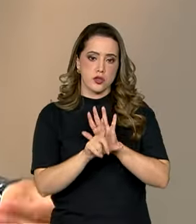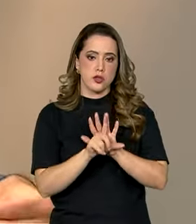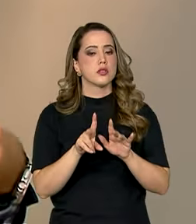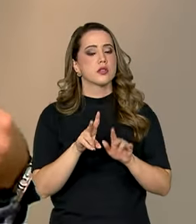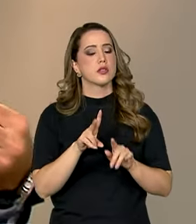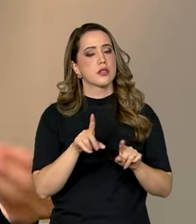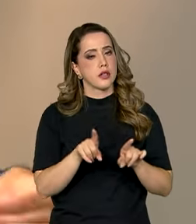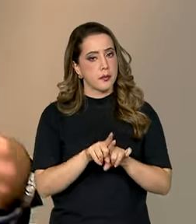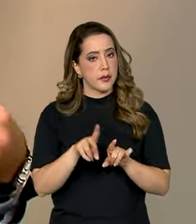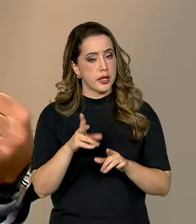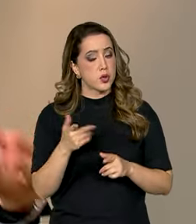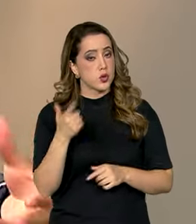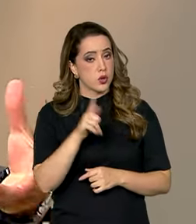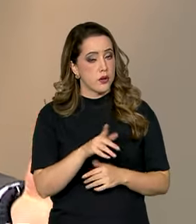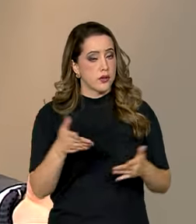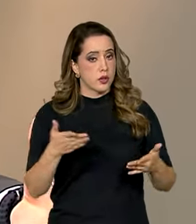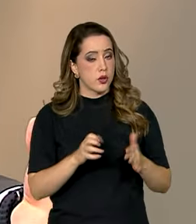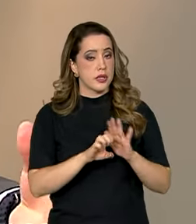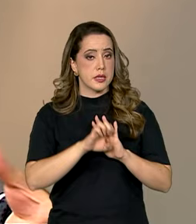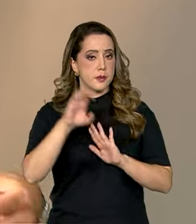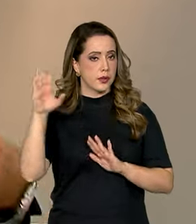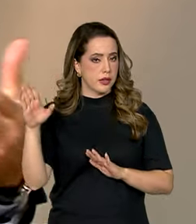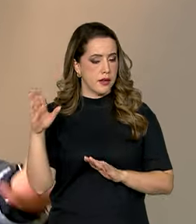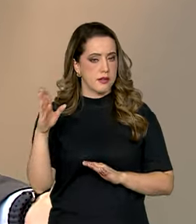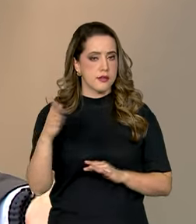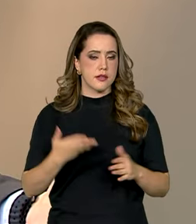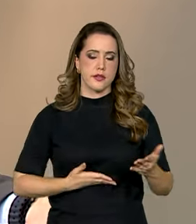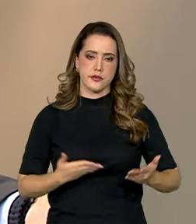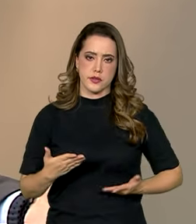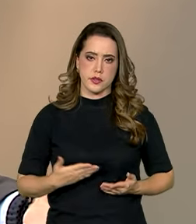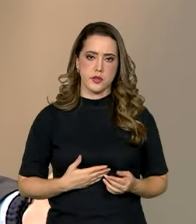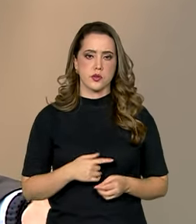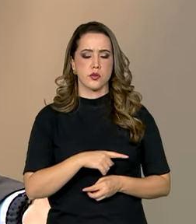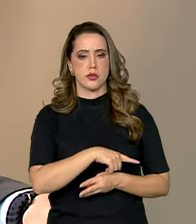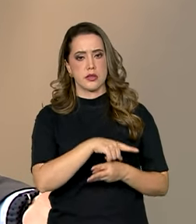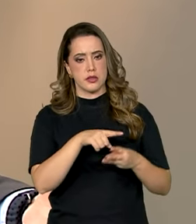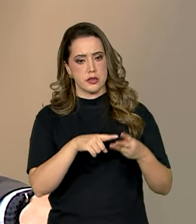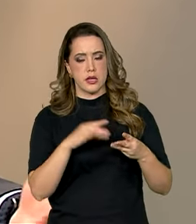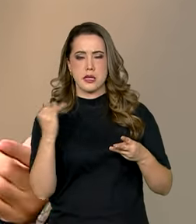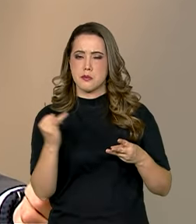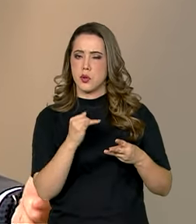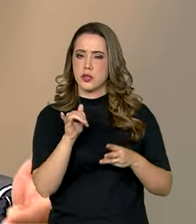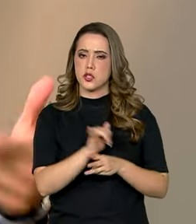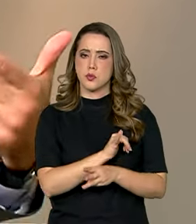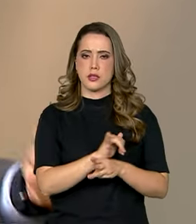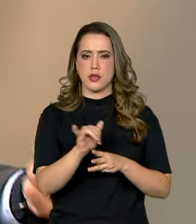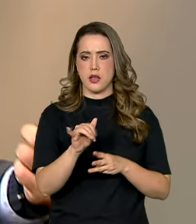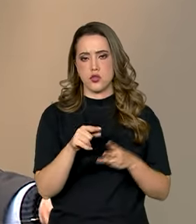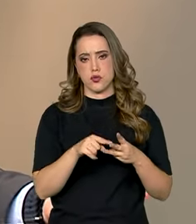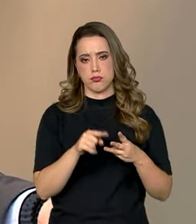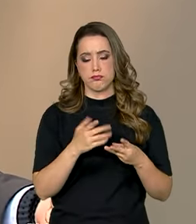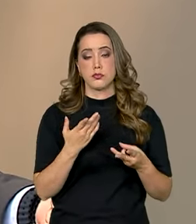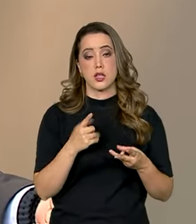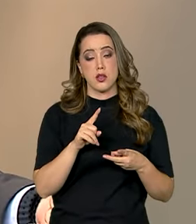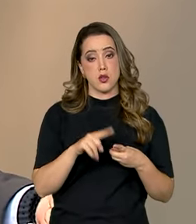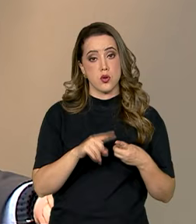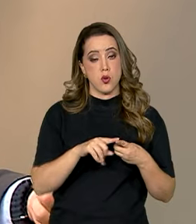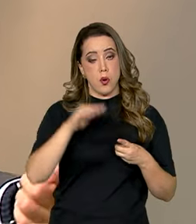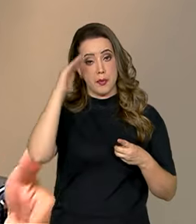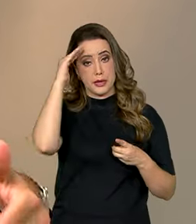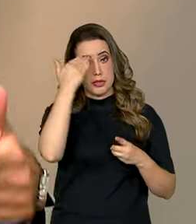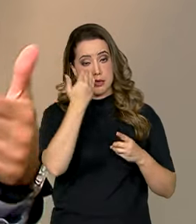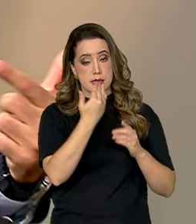volta a ajudar a exportar serviços. E tem três pilares estratégicos para a exportação de serviços. Um, seguir as melhores práticas